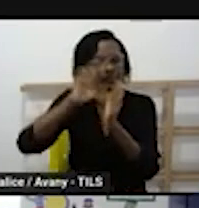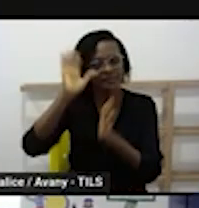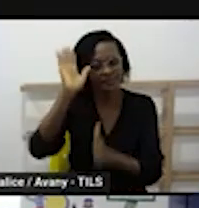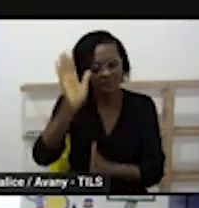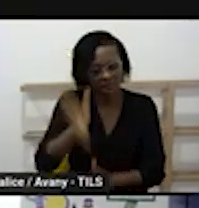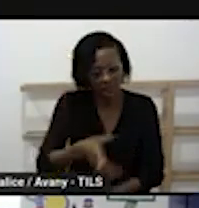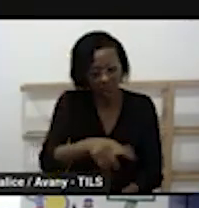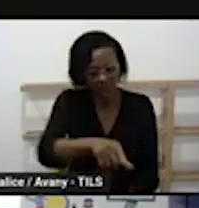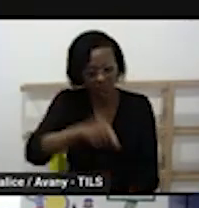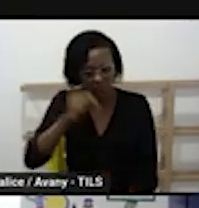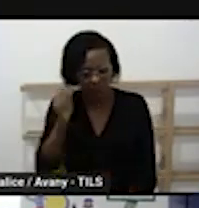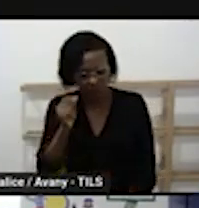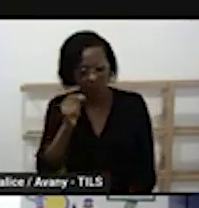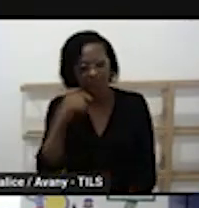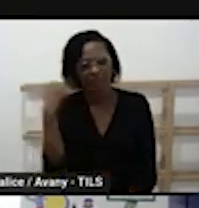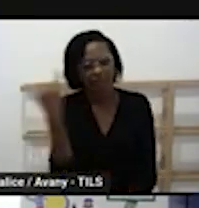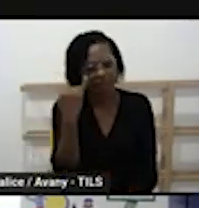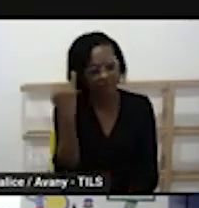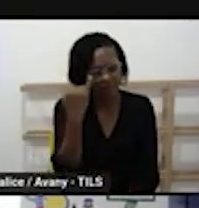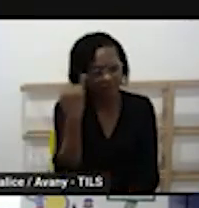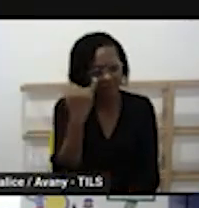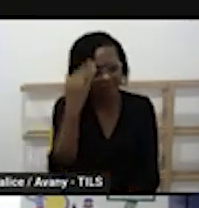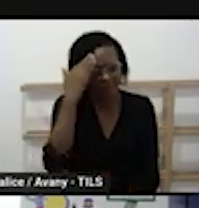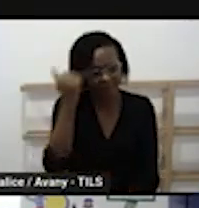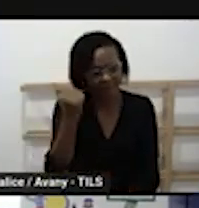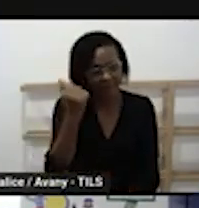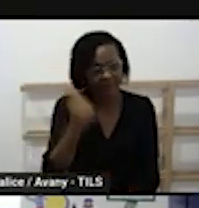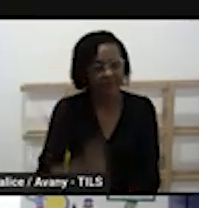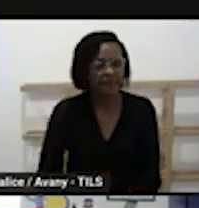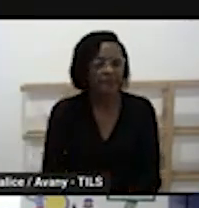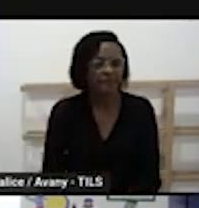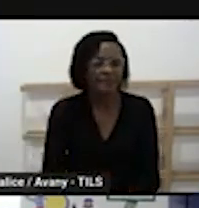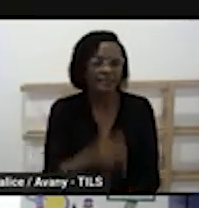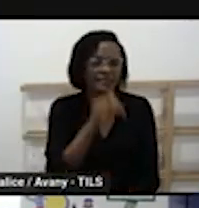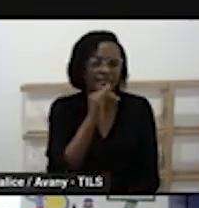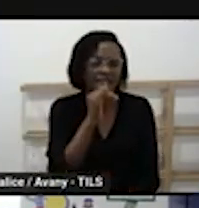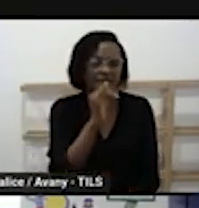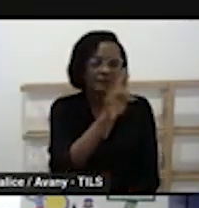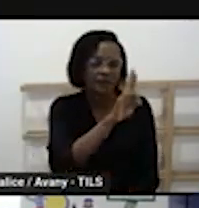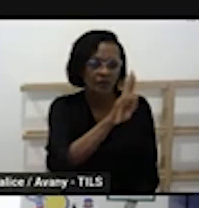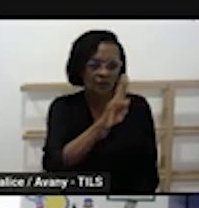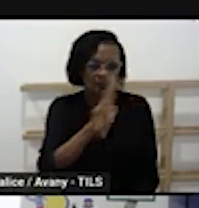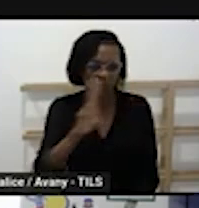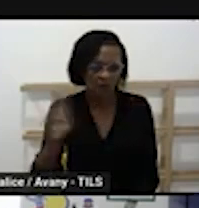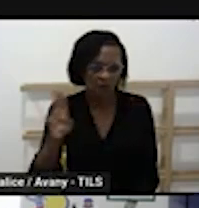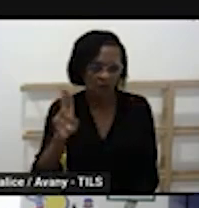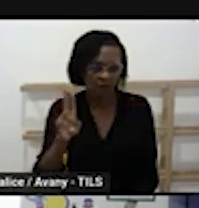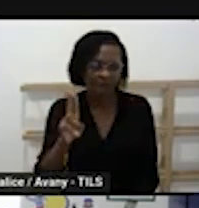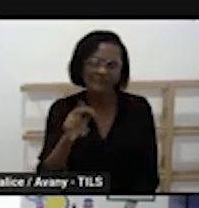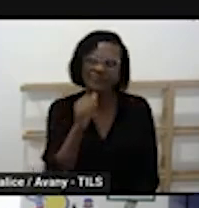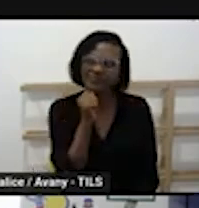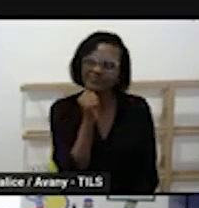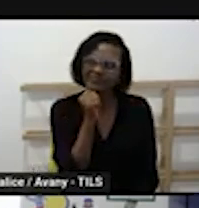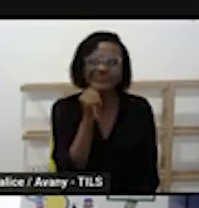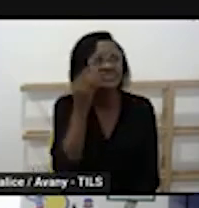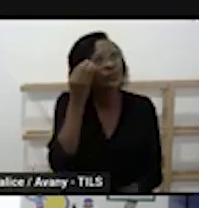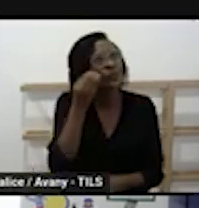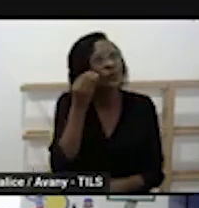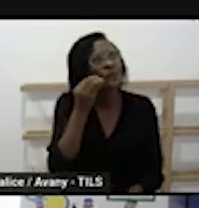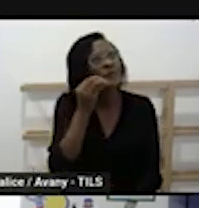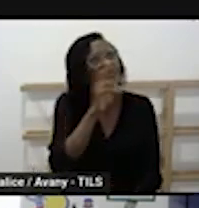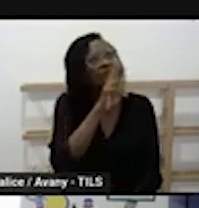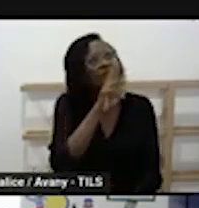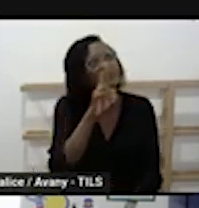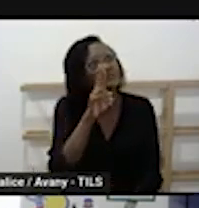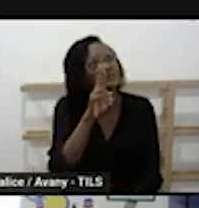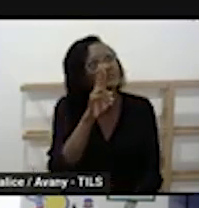já é o objetivo do professor com aquela criança por exemplo na sequência do nome o professor vai elencar atividades ali de construir o nome